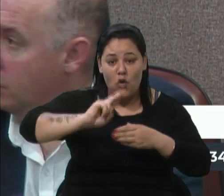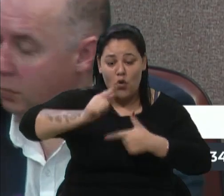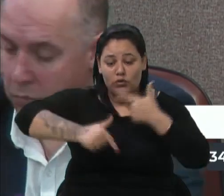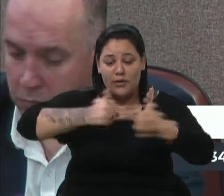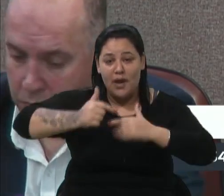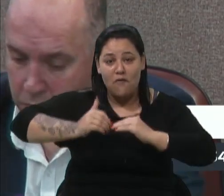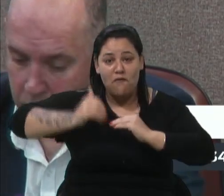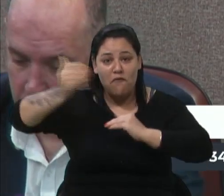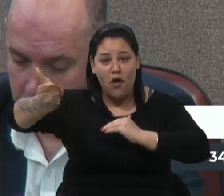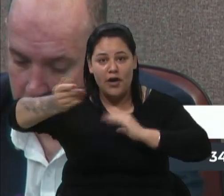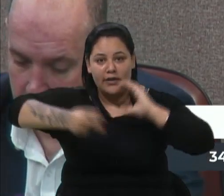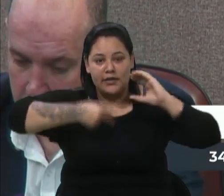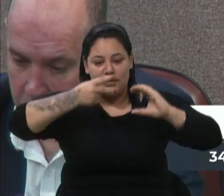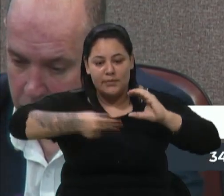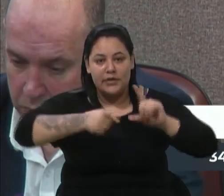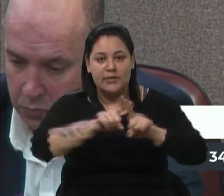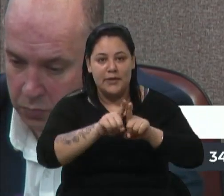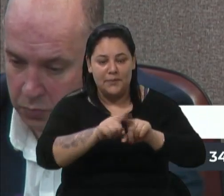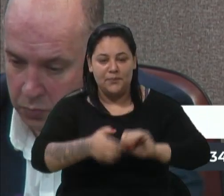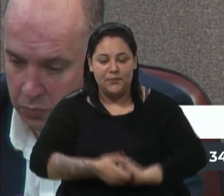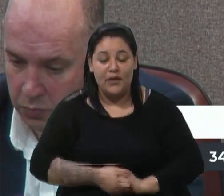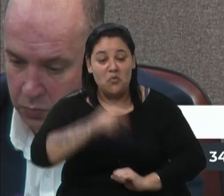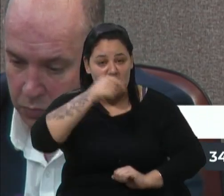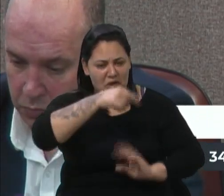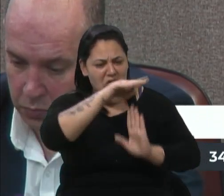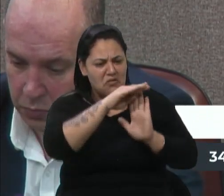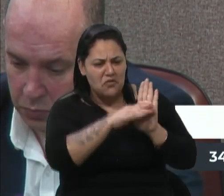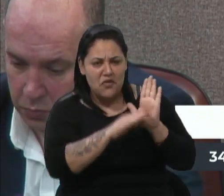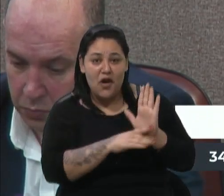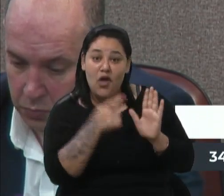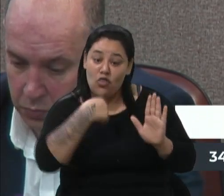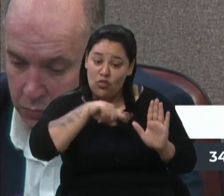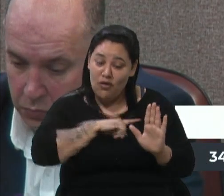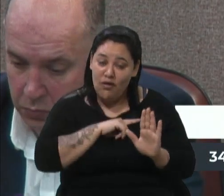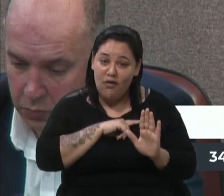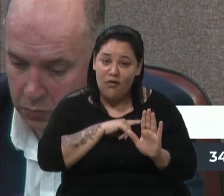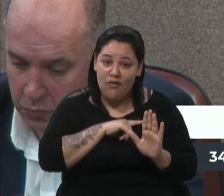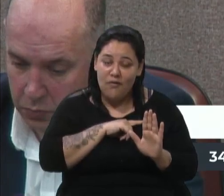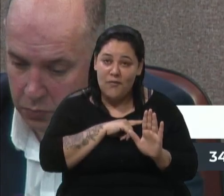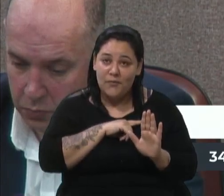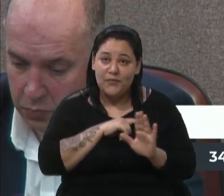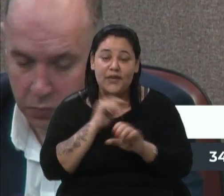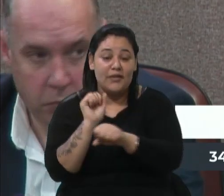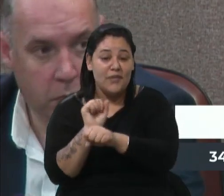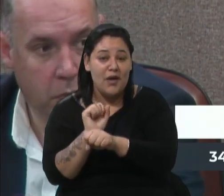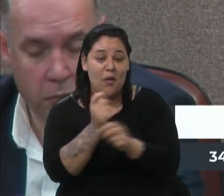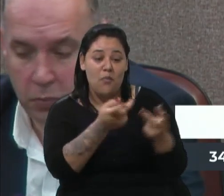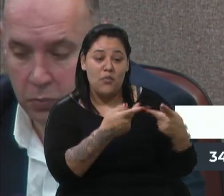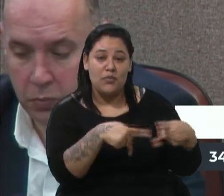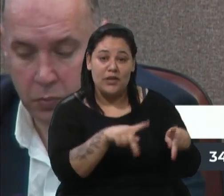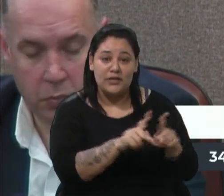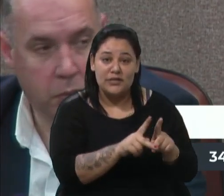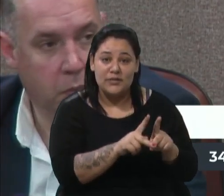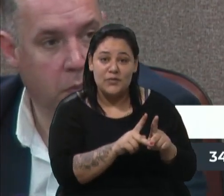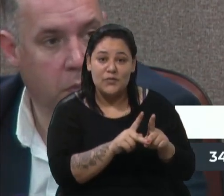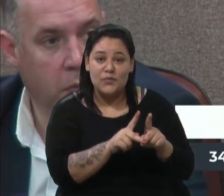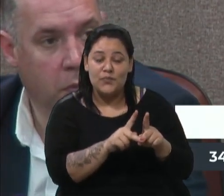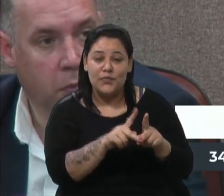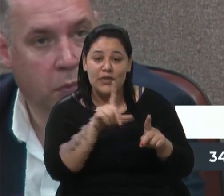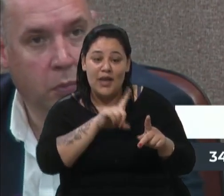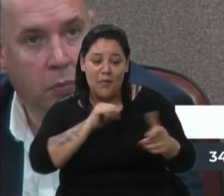externos. Com este programa, esperamos que a população possa estar mais próxima do